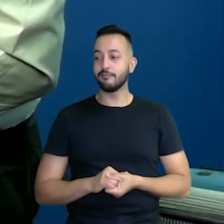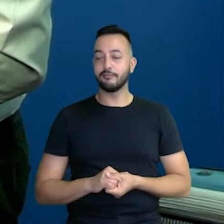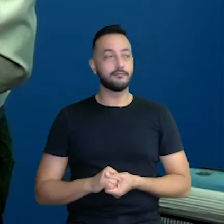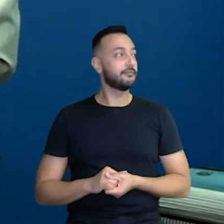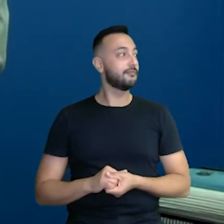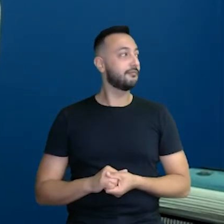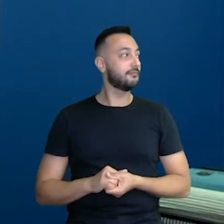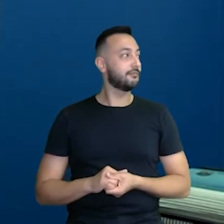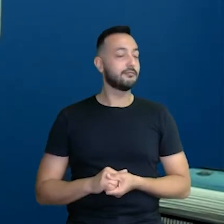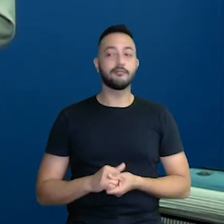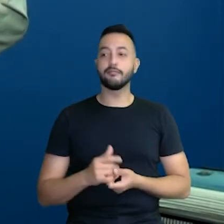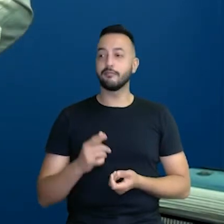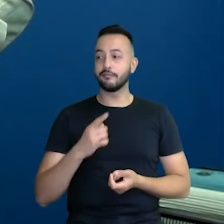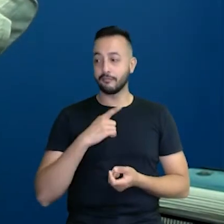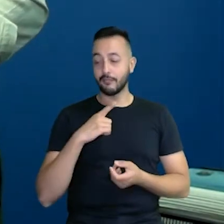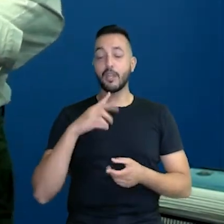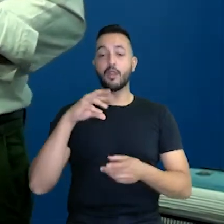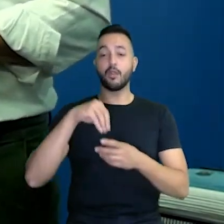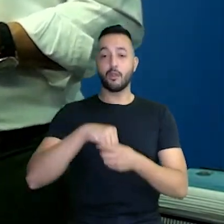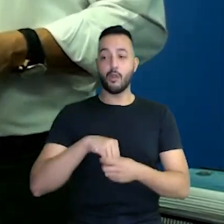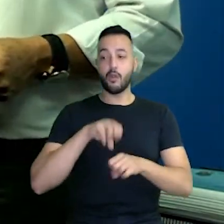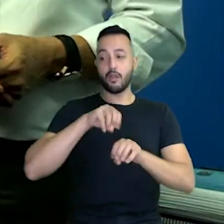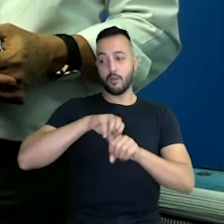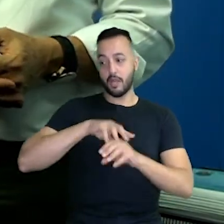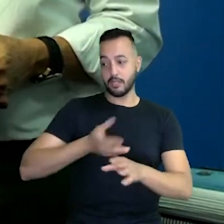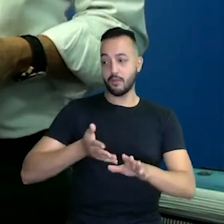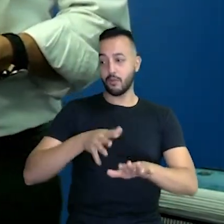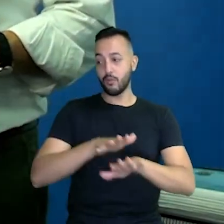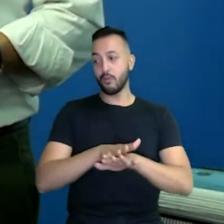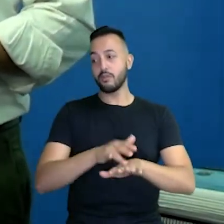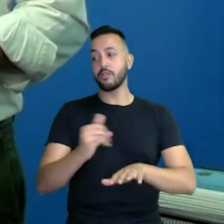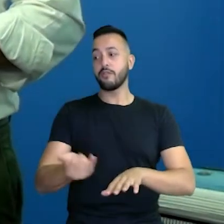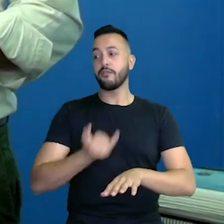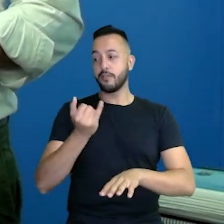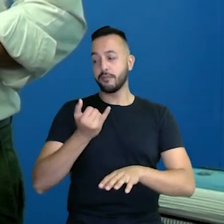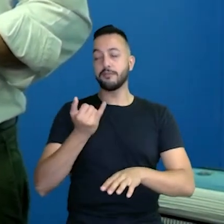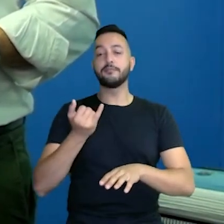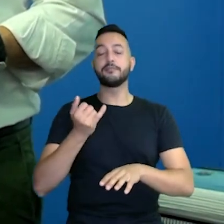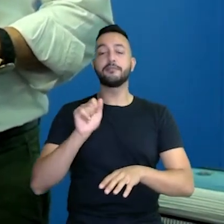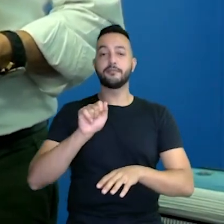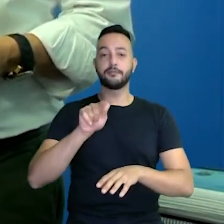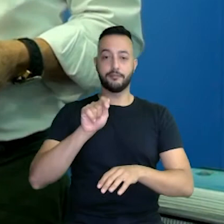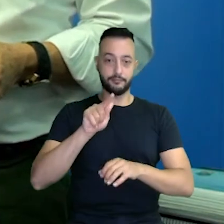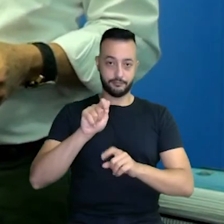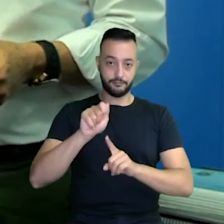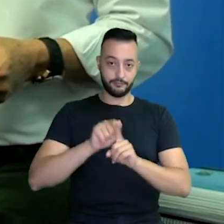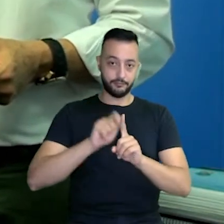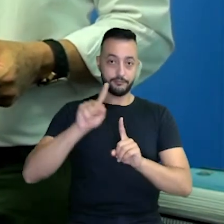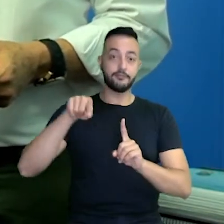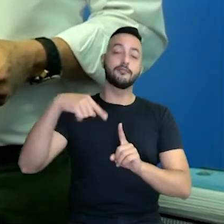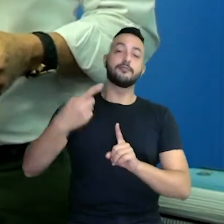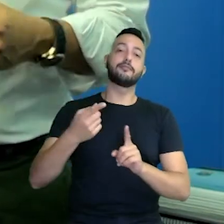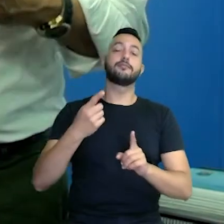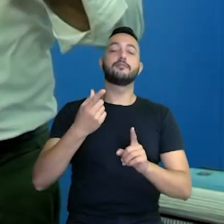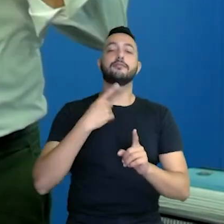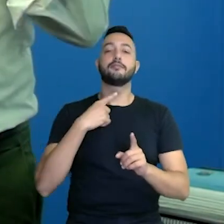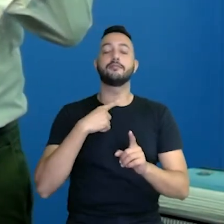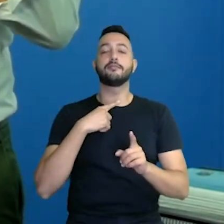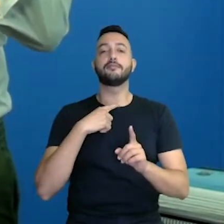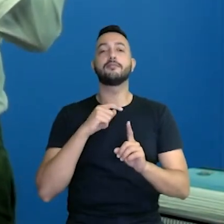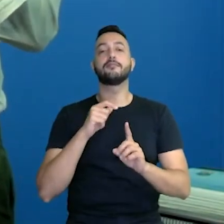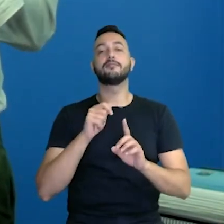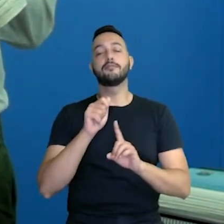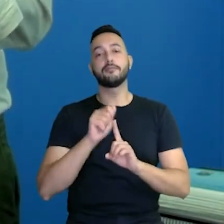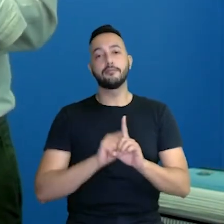núcleo de educação inclusiva, muito importante. Em agosto, próximo mês, nós teremos um